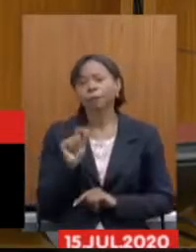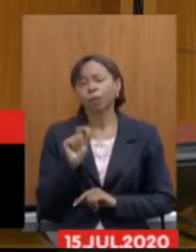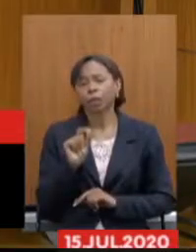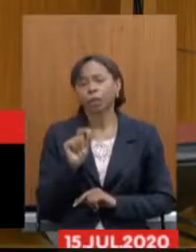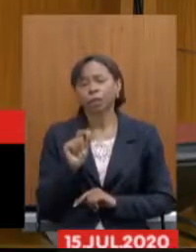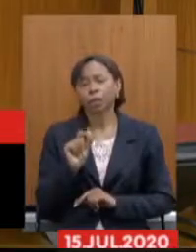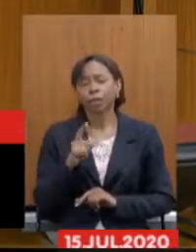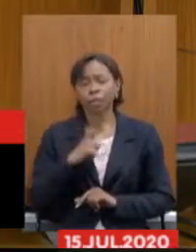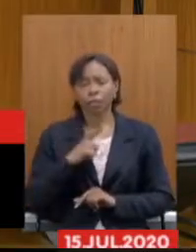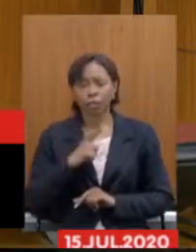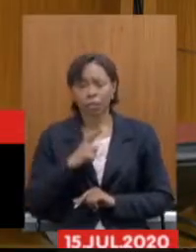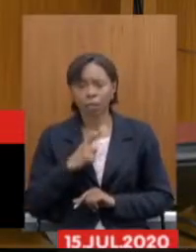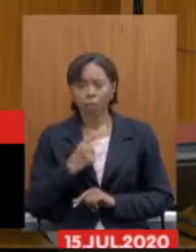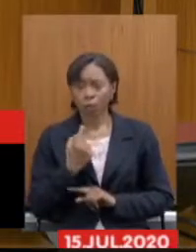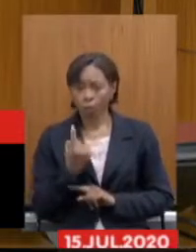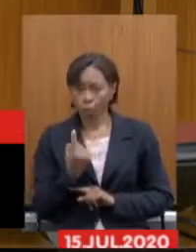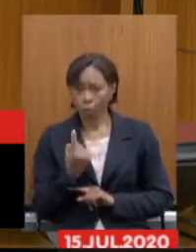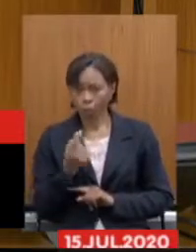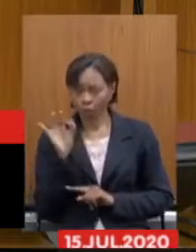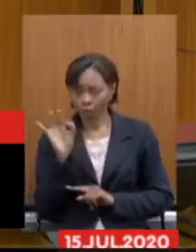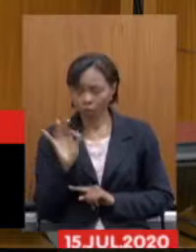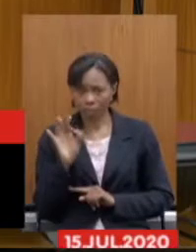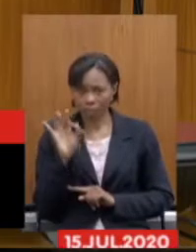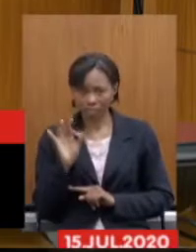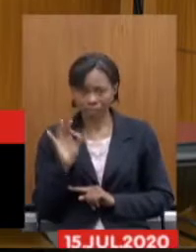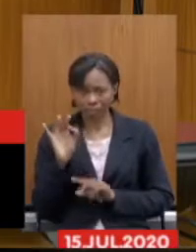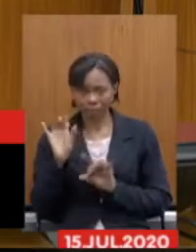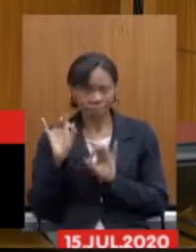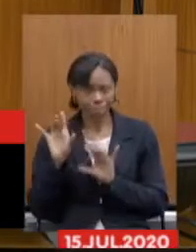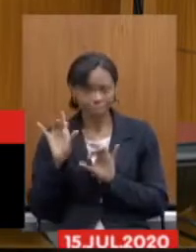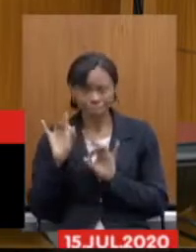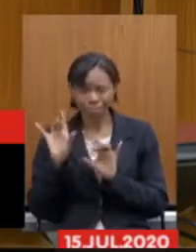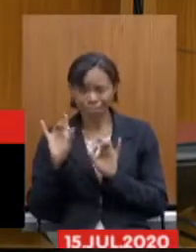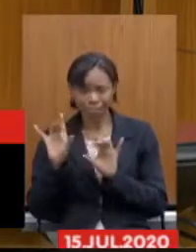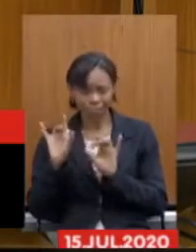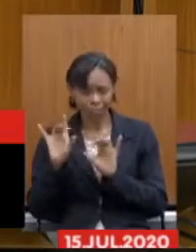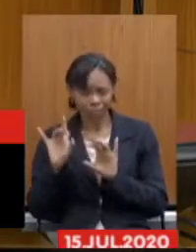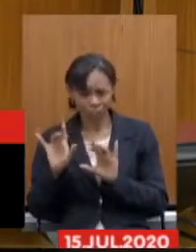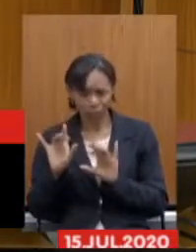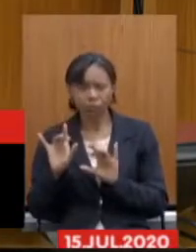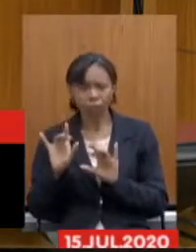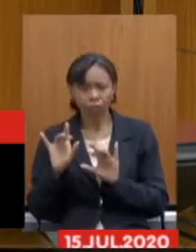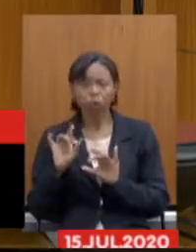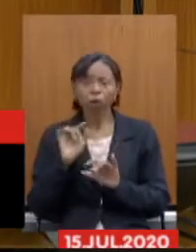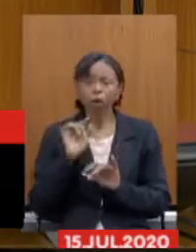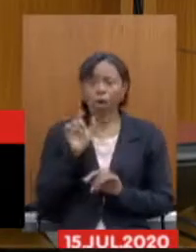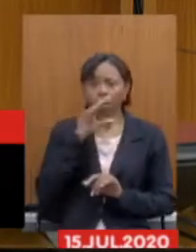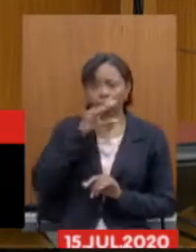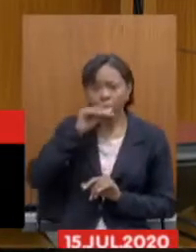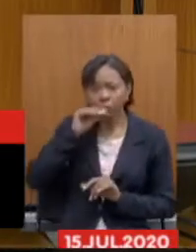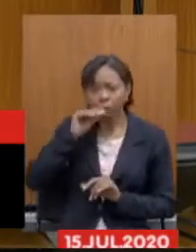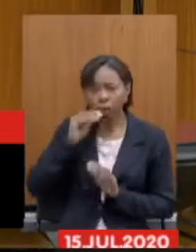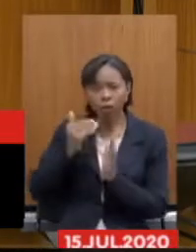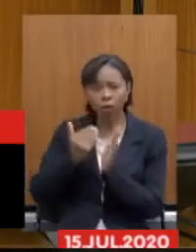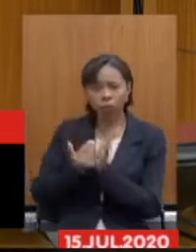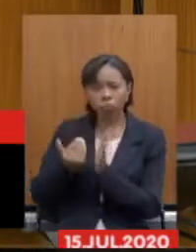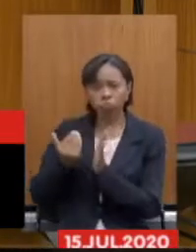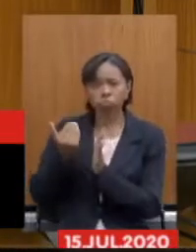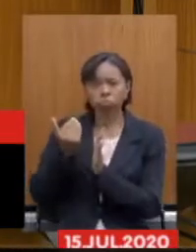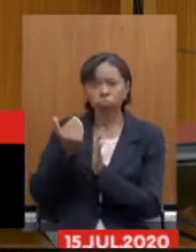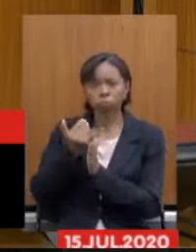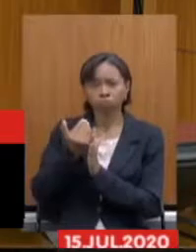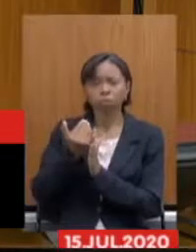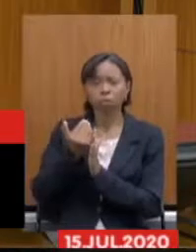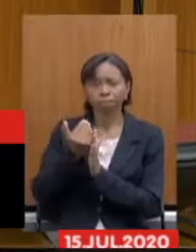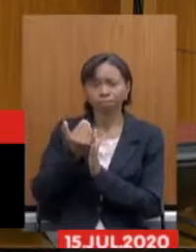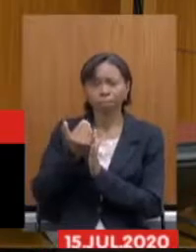alíquota extraordinária em caso de déficit atuarial. Leia-se, o servidor passa a ter uma majoração de alíquota, e, havendo